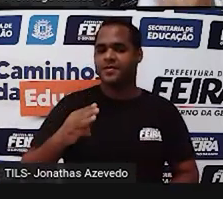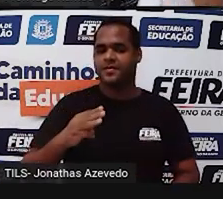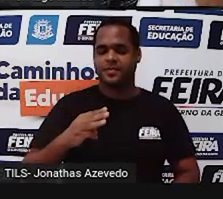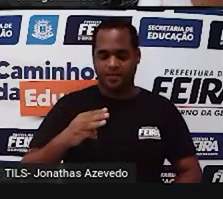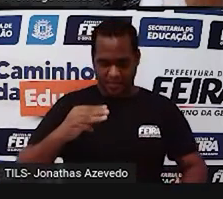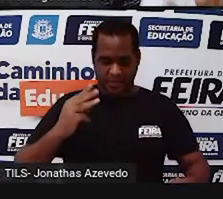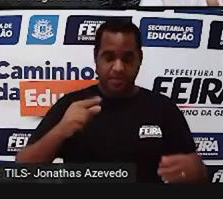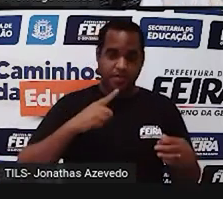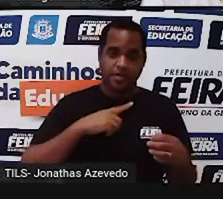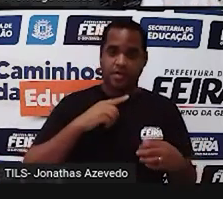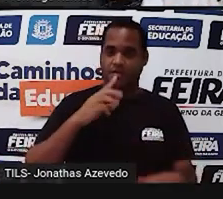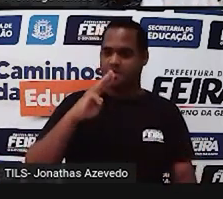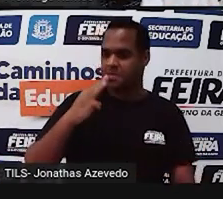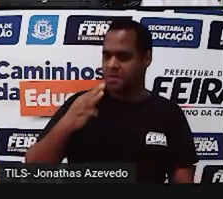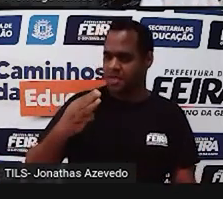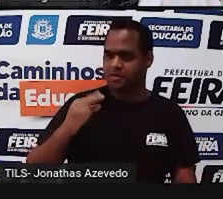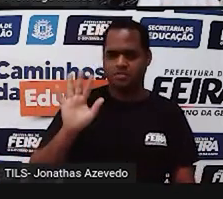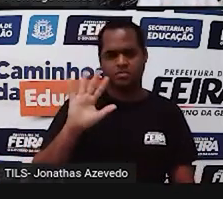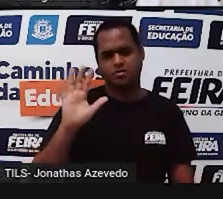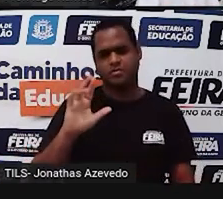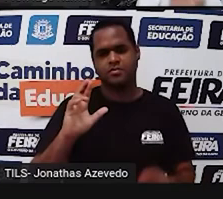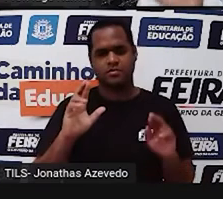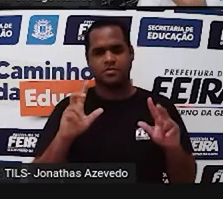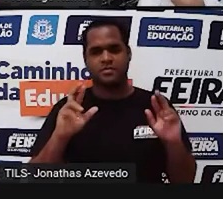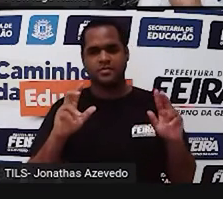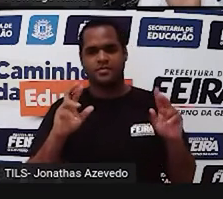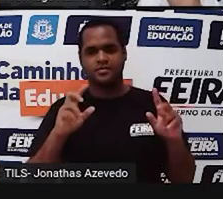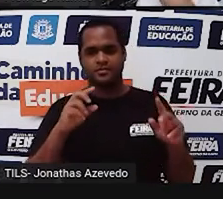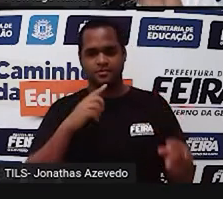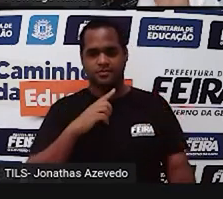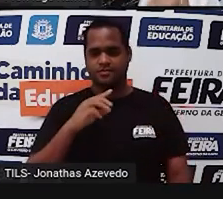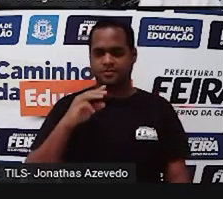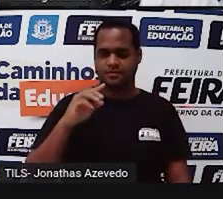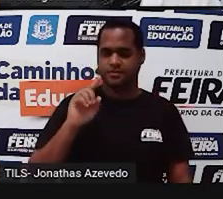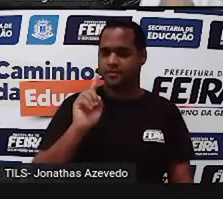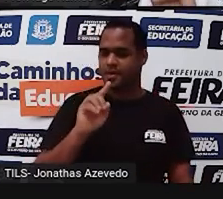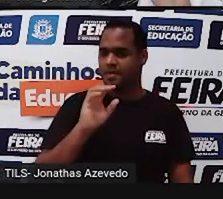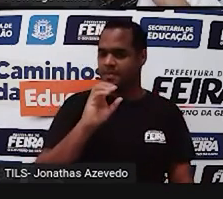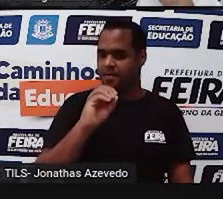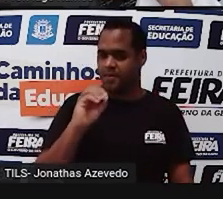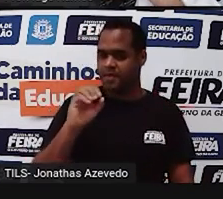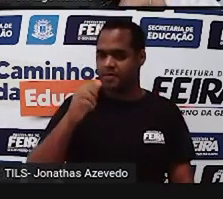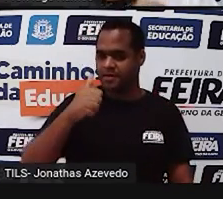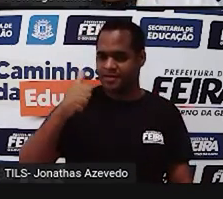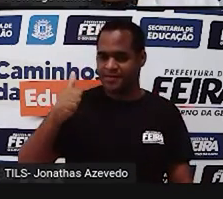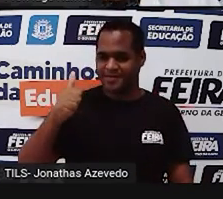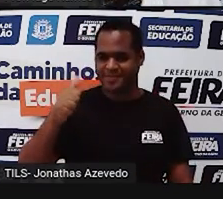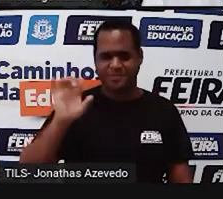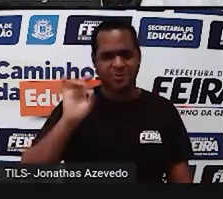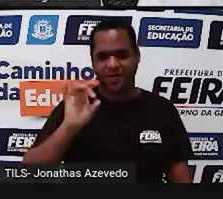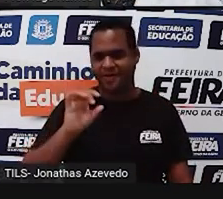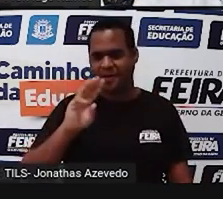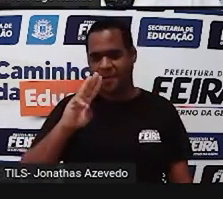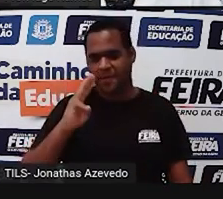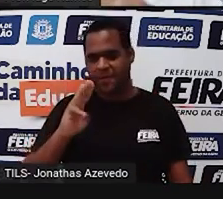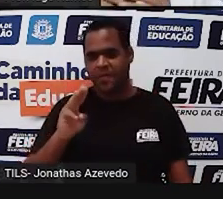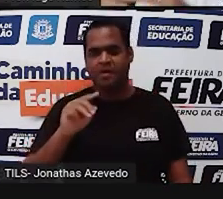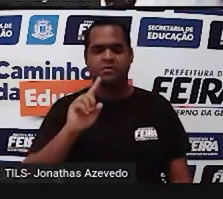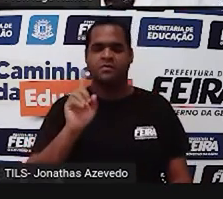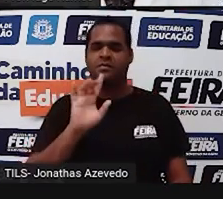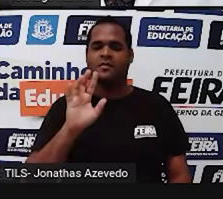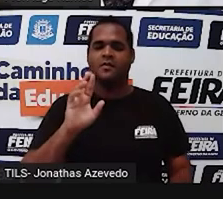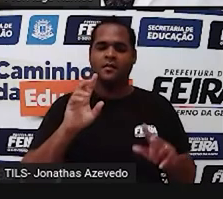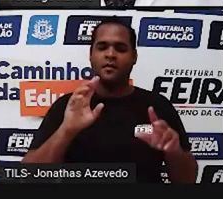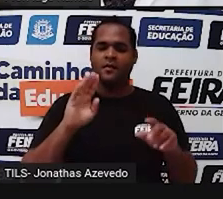colocando os milhões, tá? Estou pegando só 1.111, porque se eu for pegar milhões, na verdade isso vai